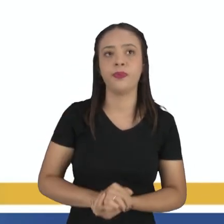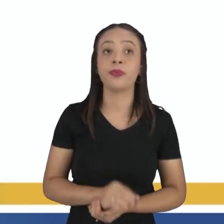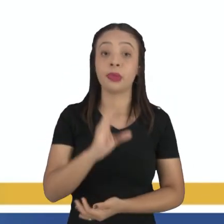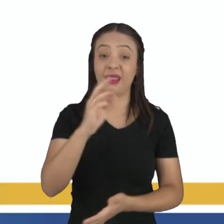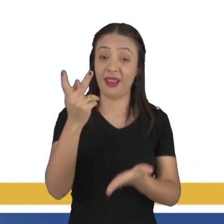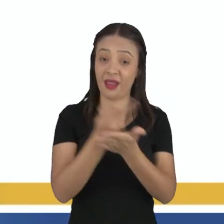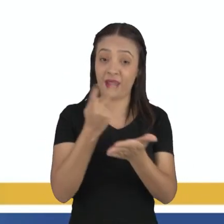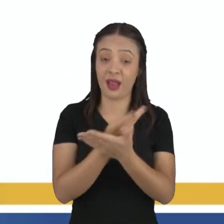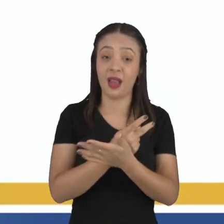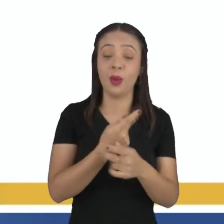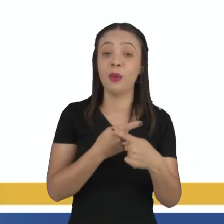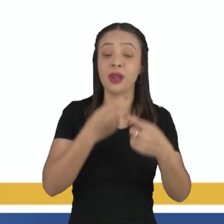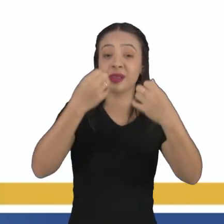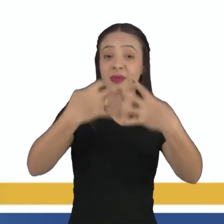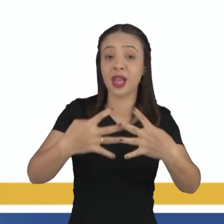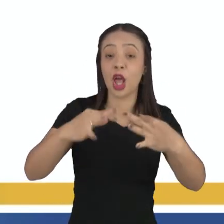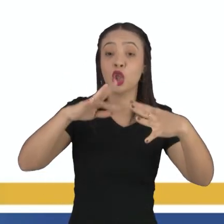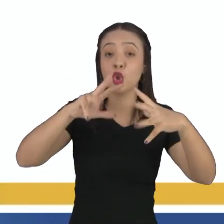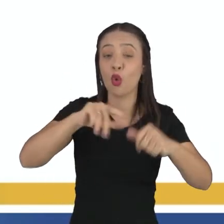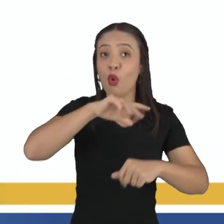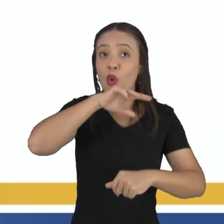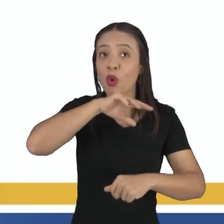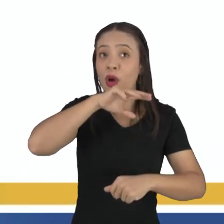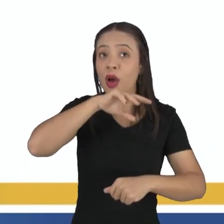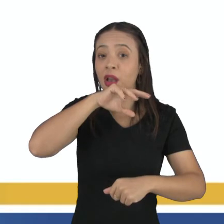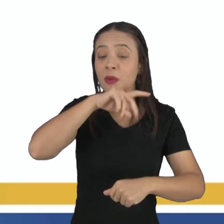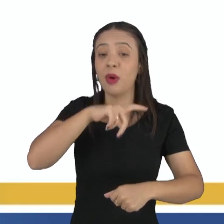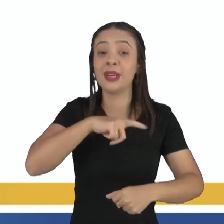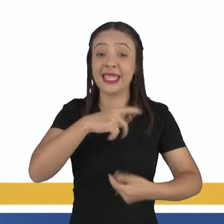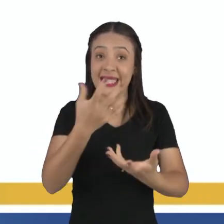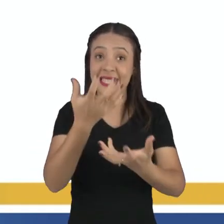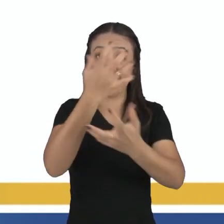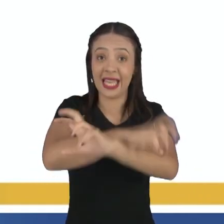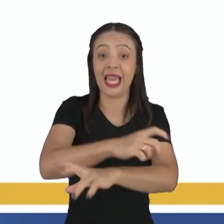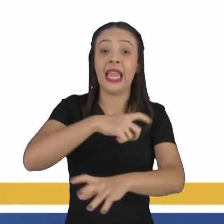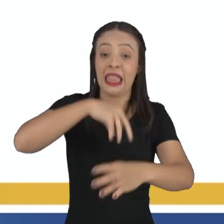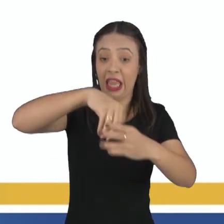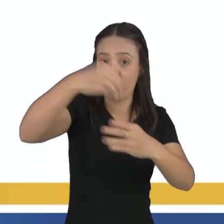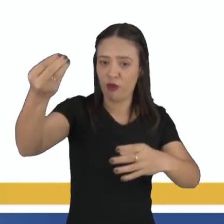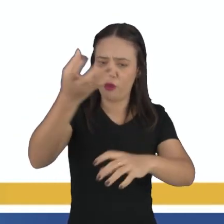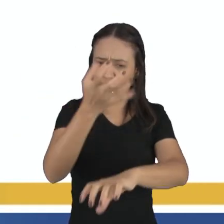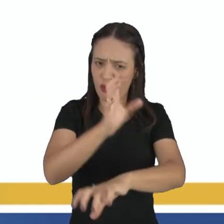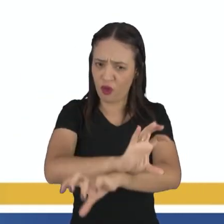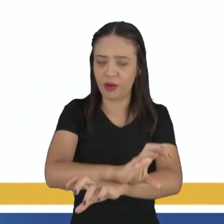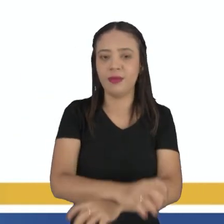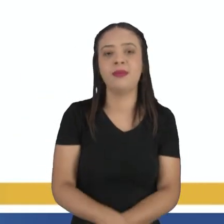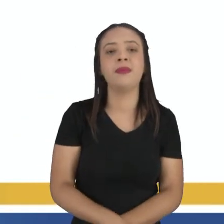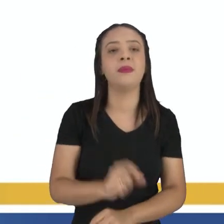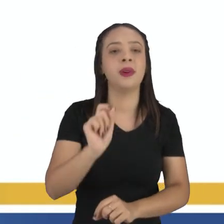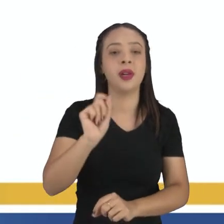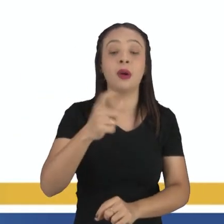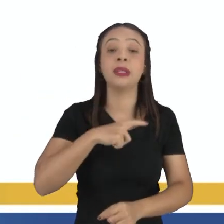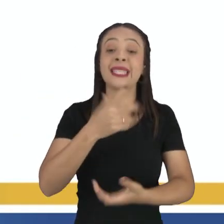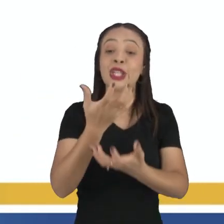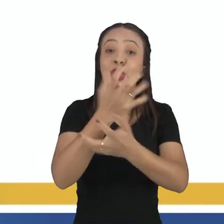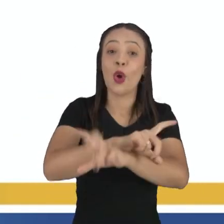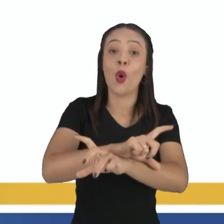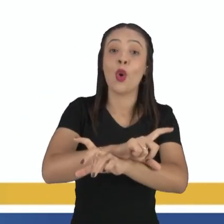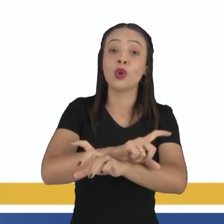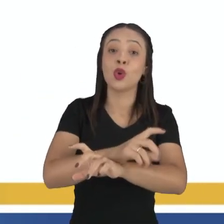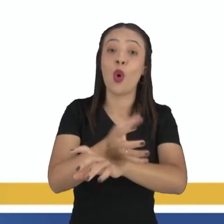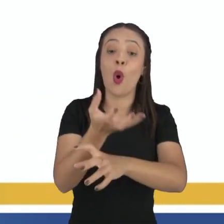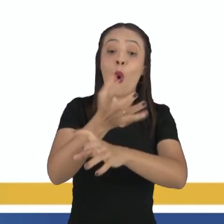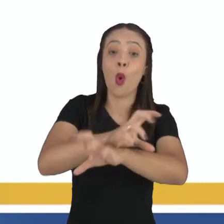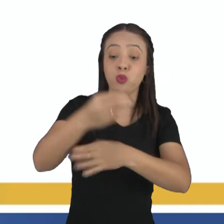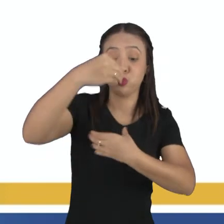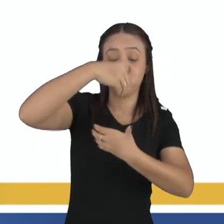vertebrado possui exoesqueleto. Não, gente, todo animal vertebrado possui ossos internos, né? O animal